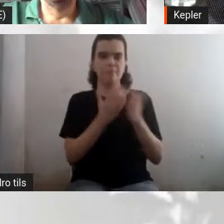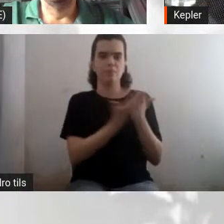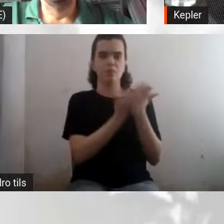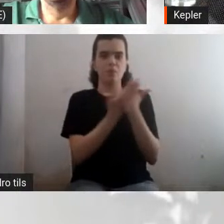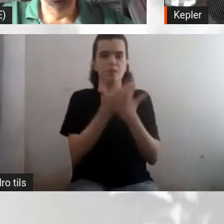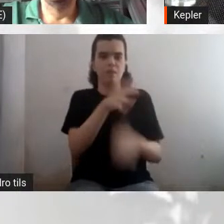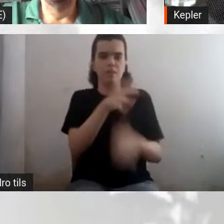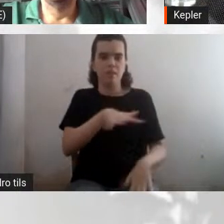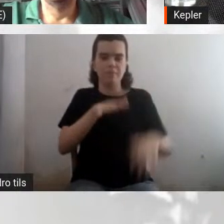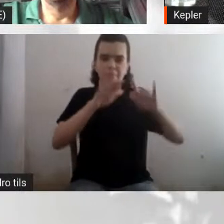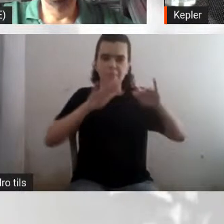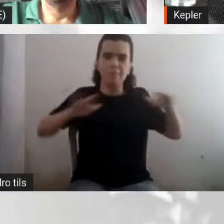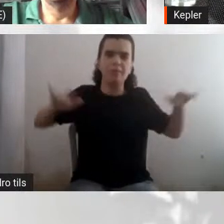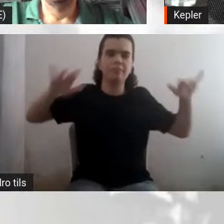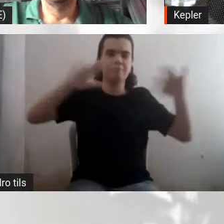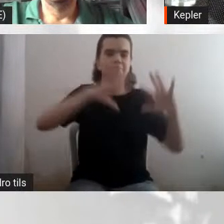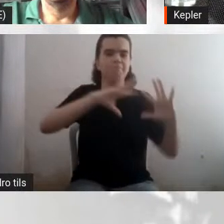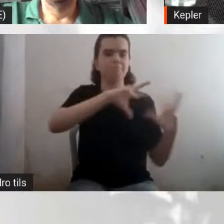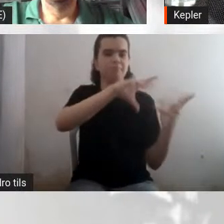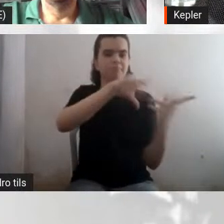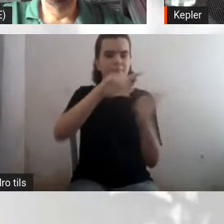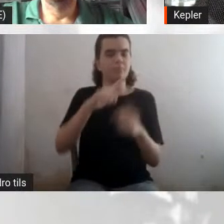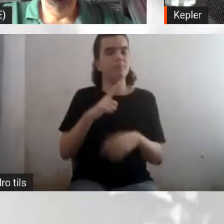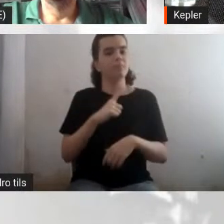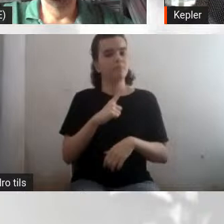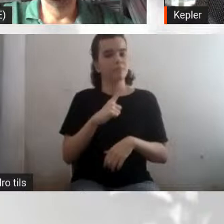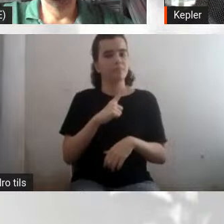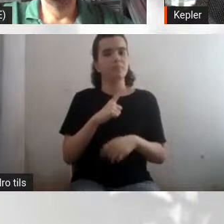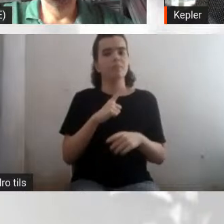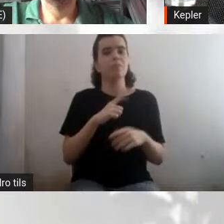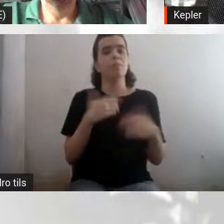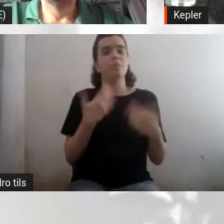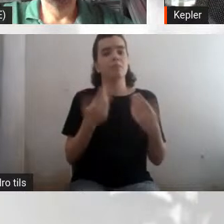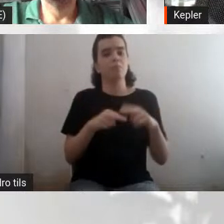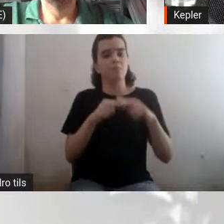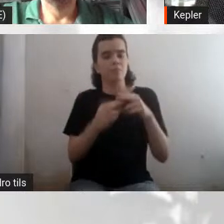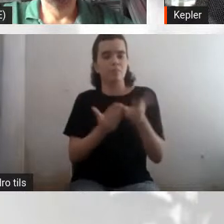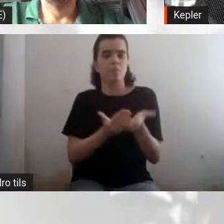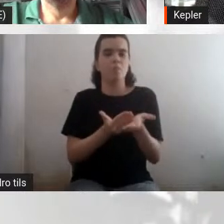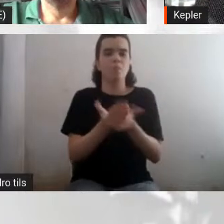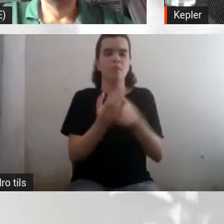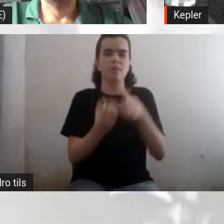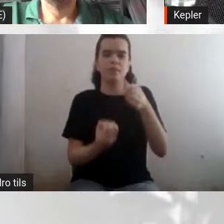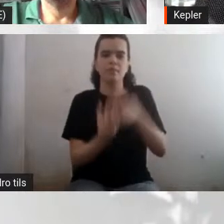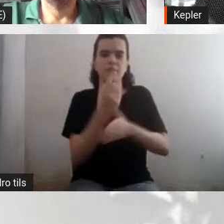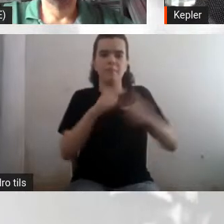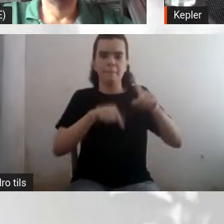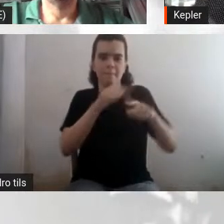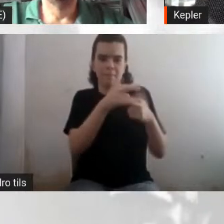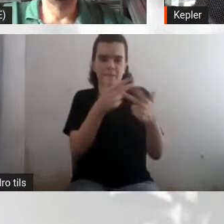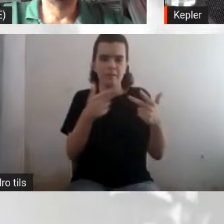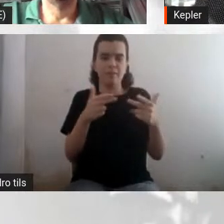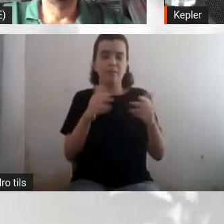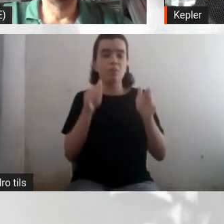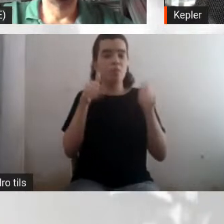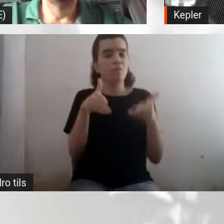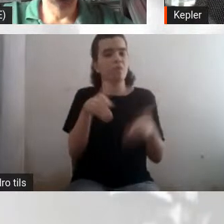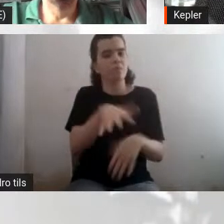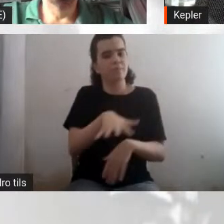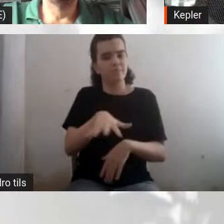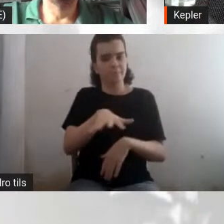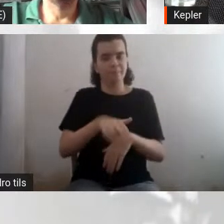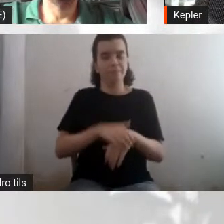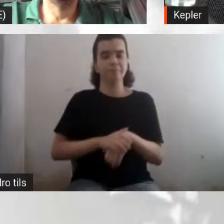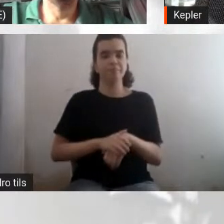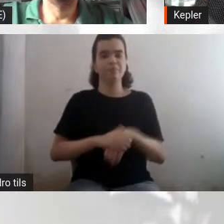instrumentos de grande precisão, e como astrônomos em geral são totalmente apaixonados pelo que eles fazem, a gente trabalha